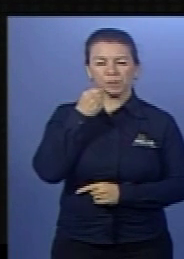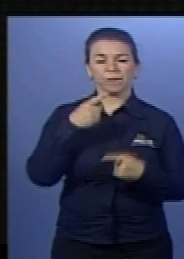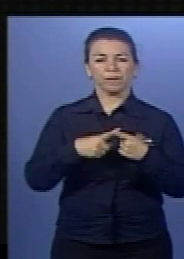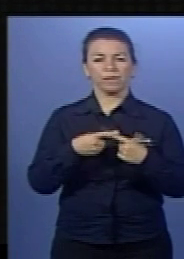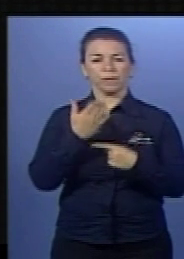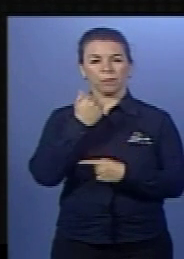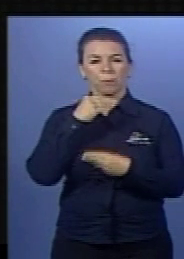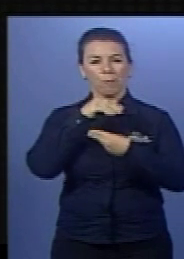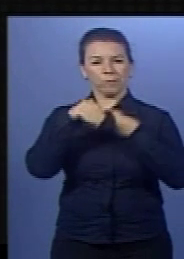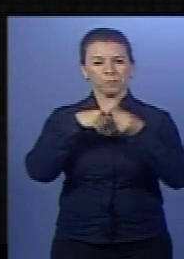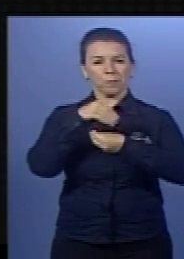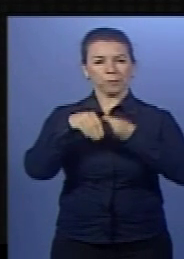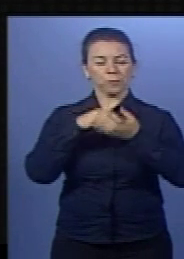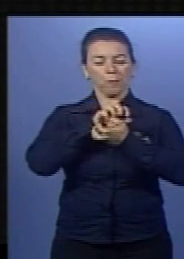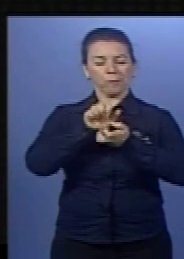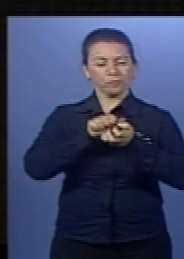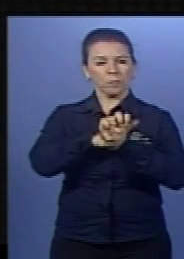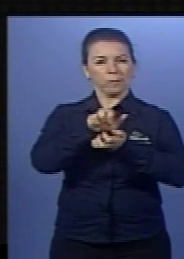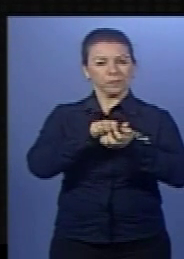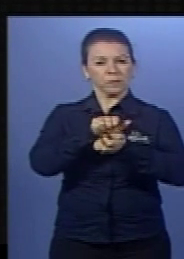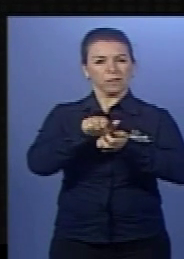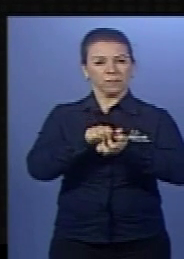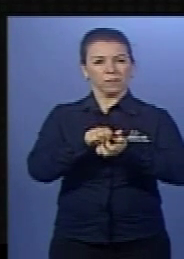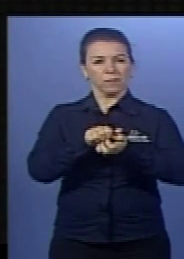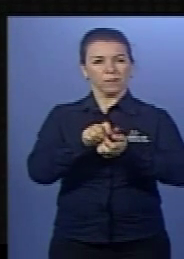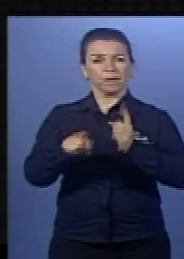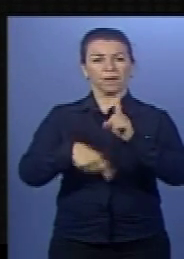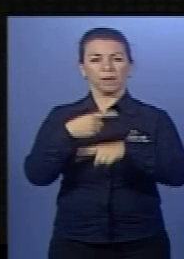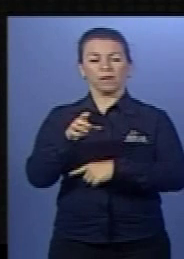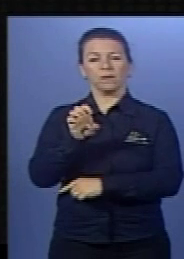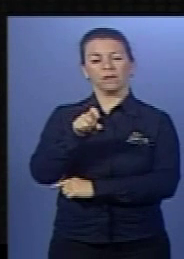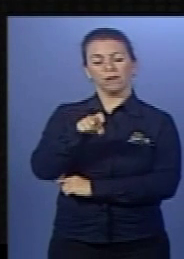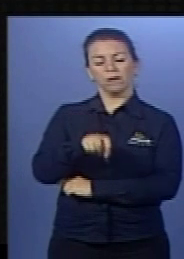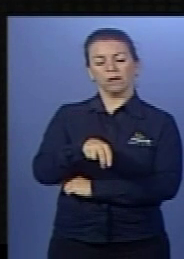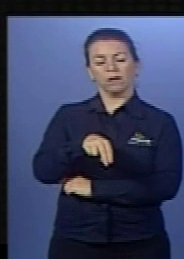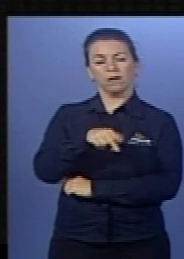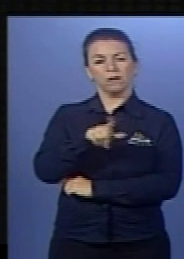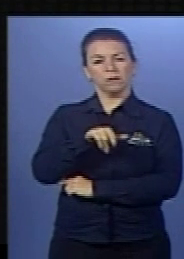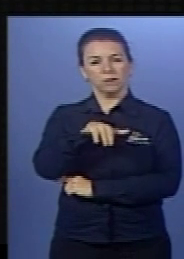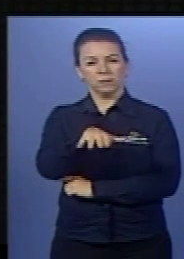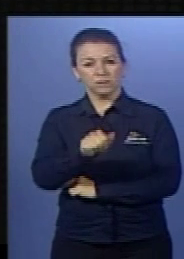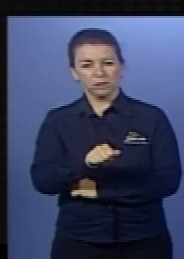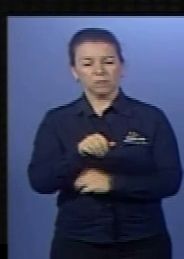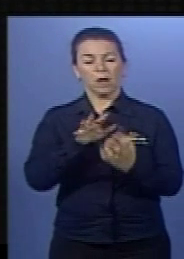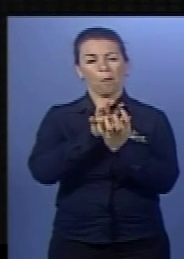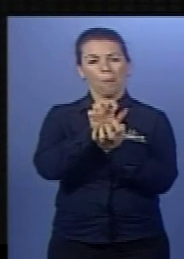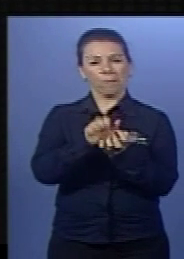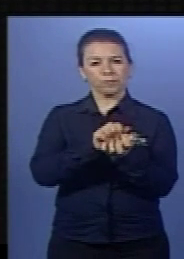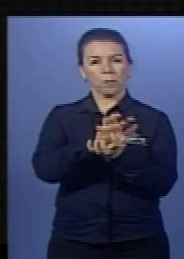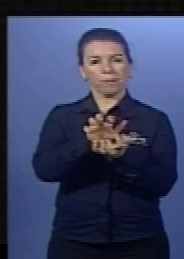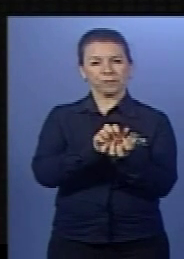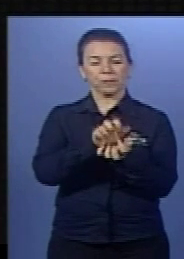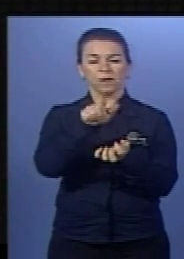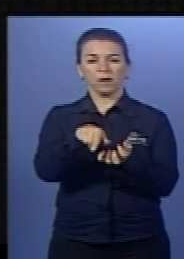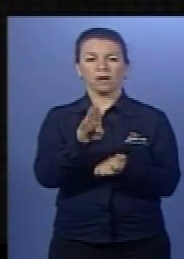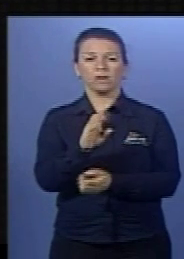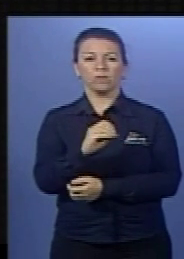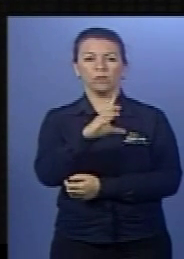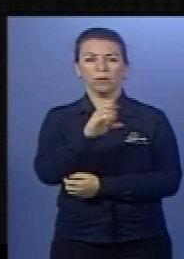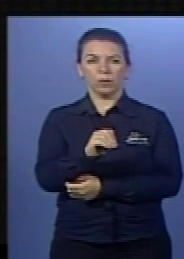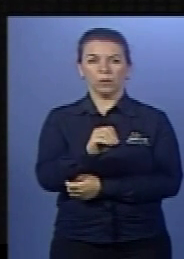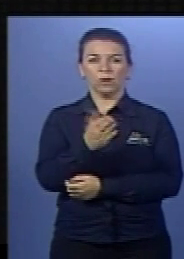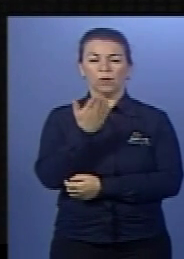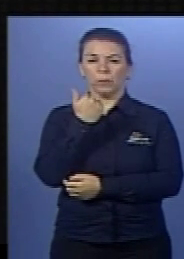insalivação, vai ter a ação das enzimas, a enzima milase salivar, com a mastigação vai formar o bolo alimentar,